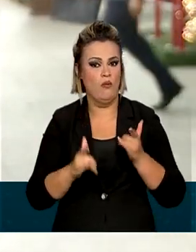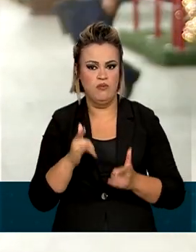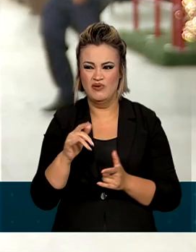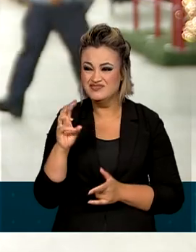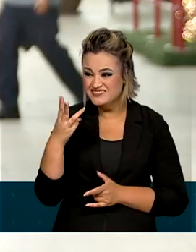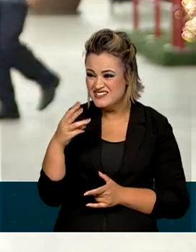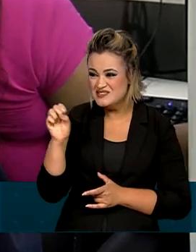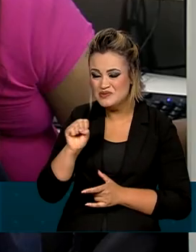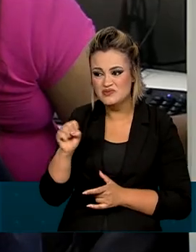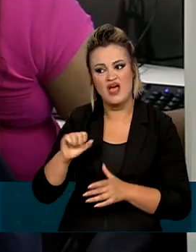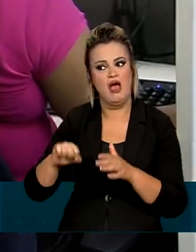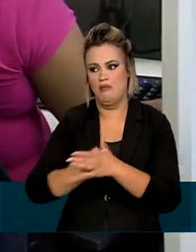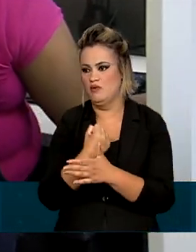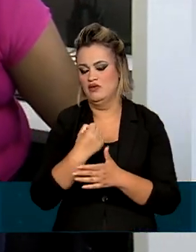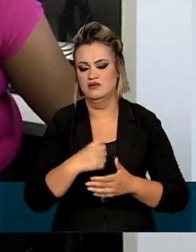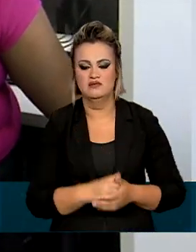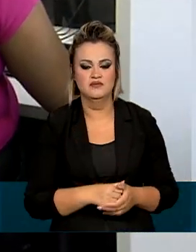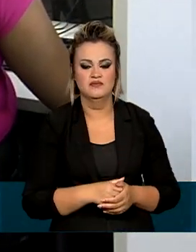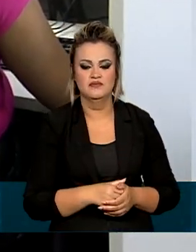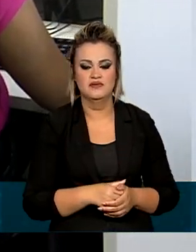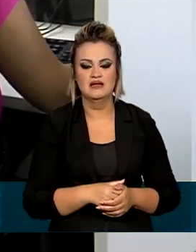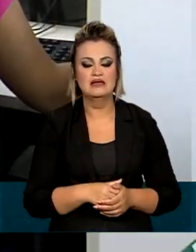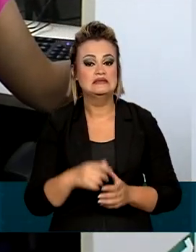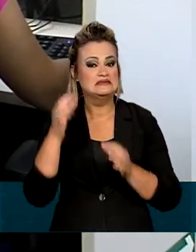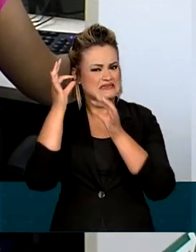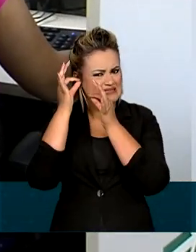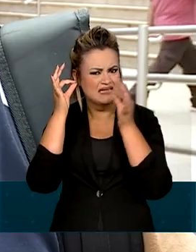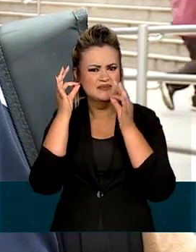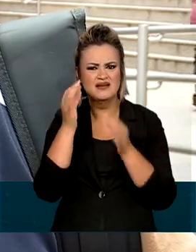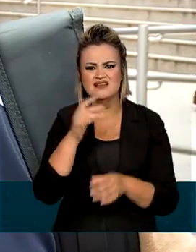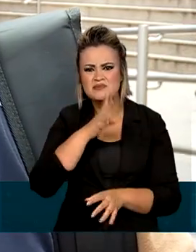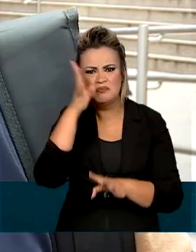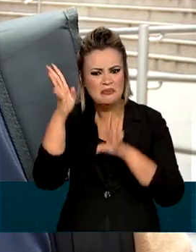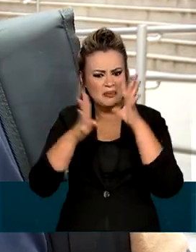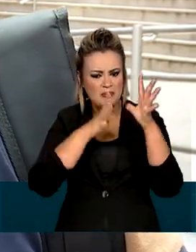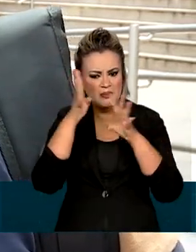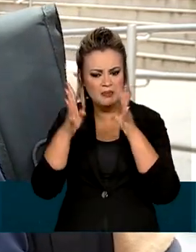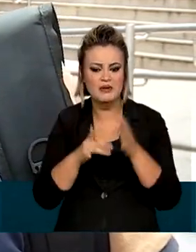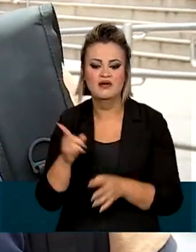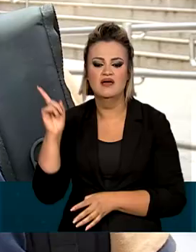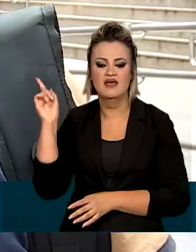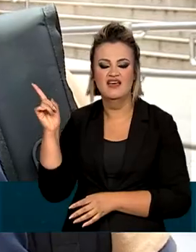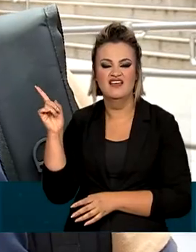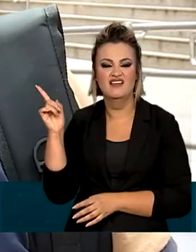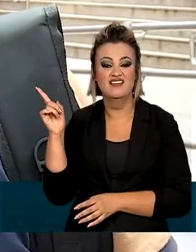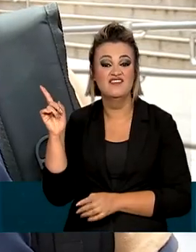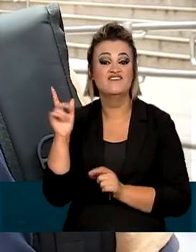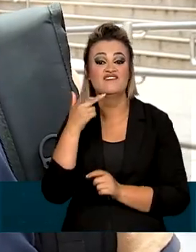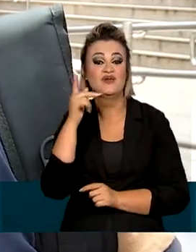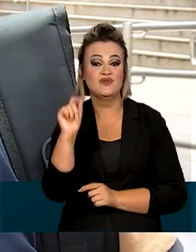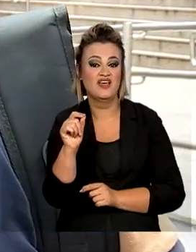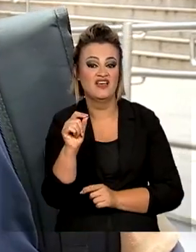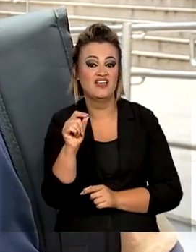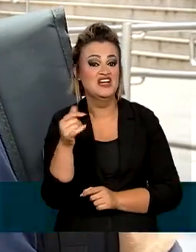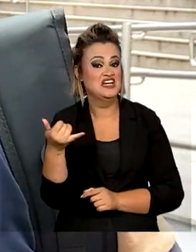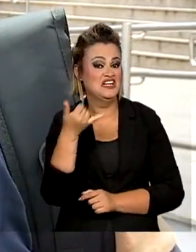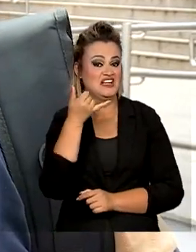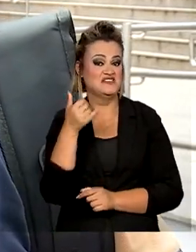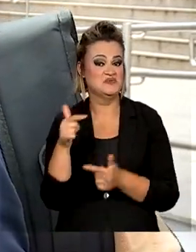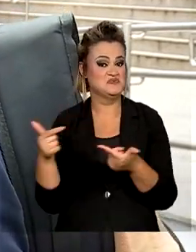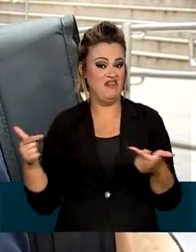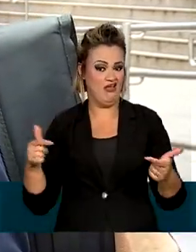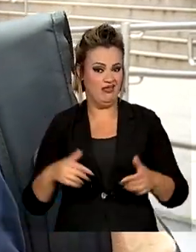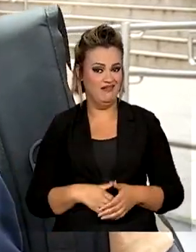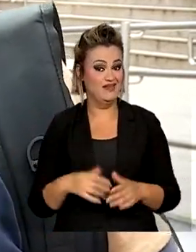de três segundos. Em dias de telemarketing abusivo, Cleofaz faz inveja. Não costuma receber esse